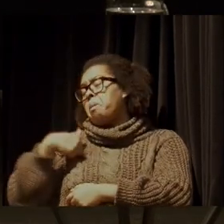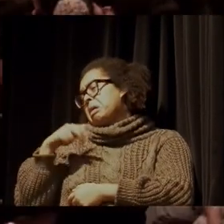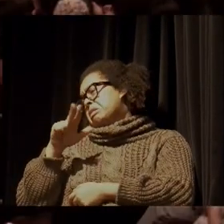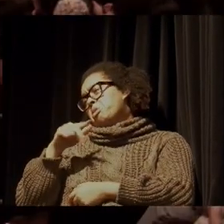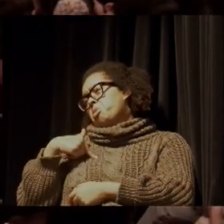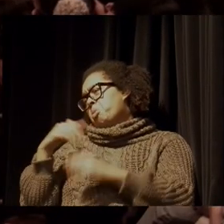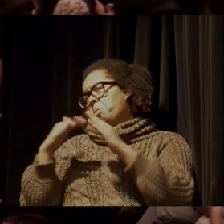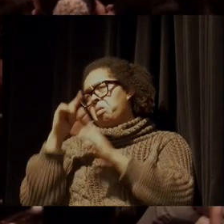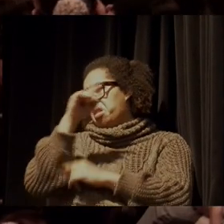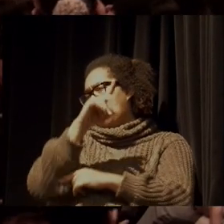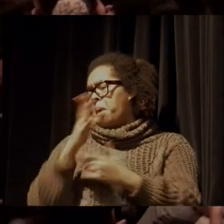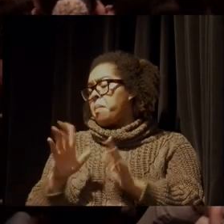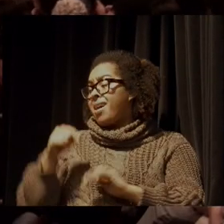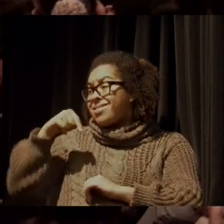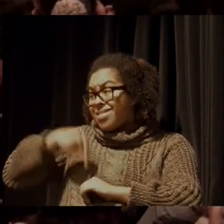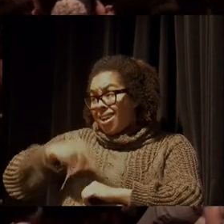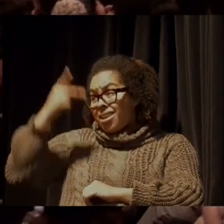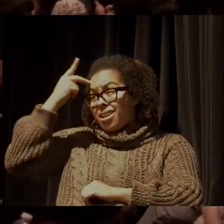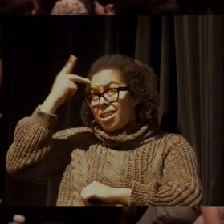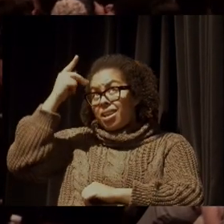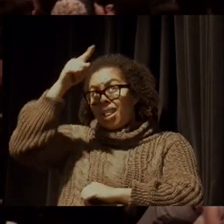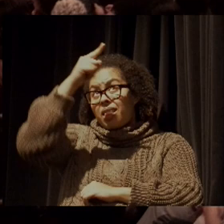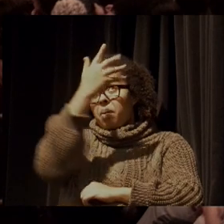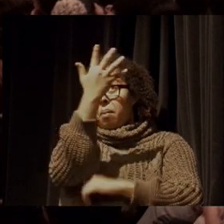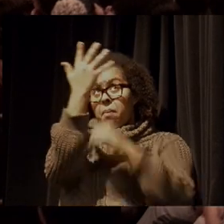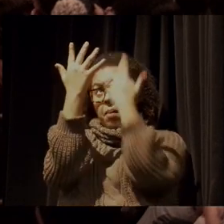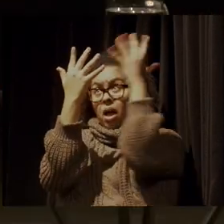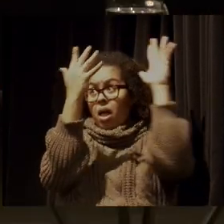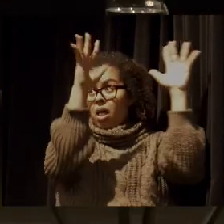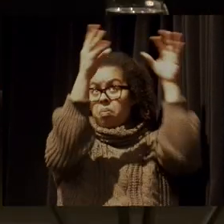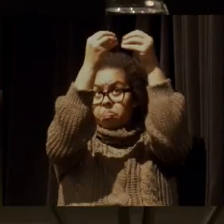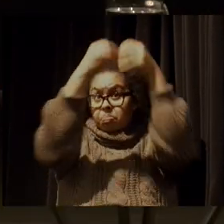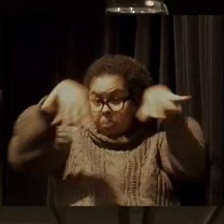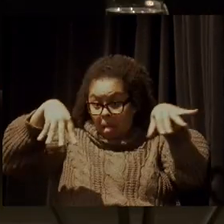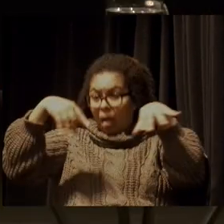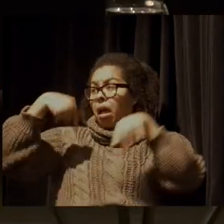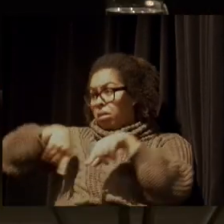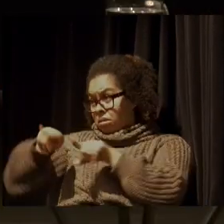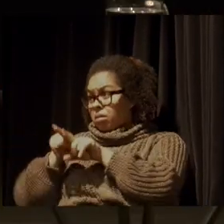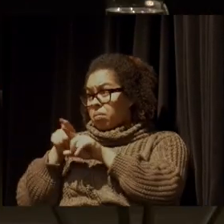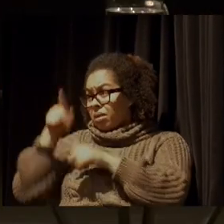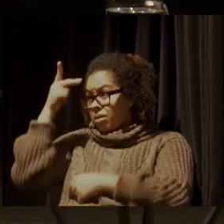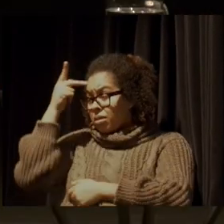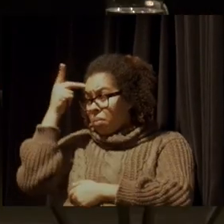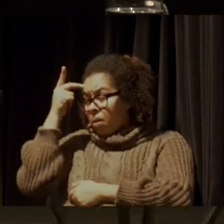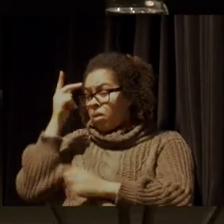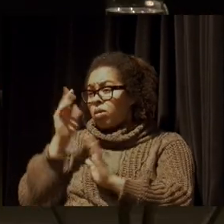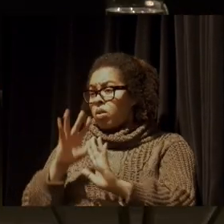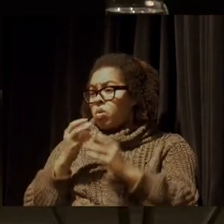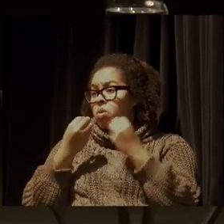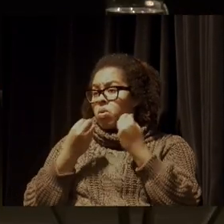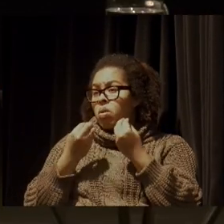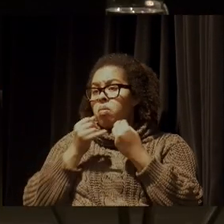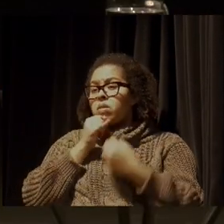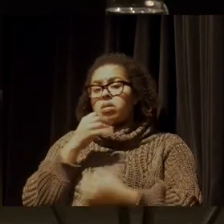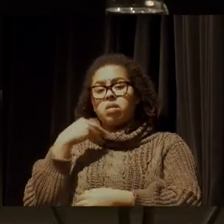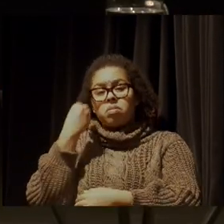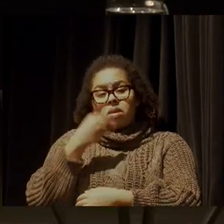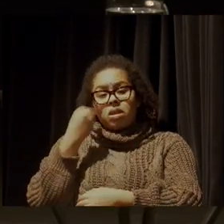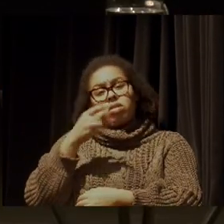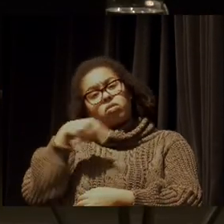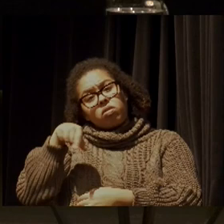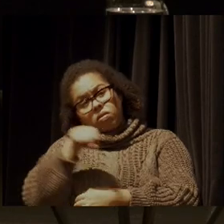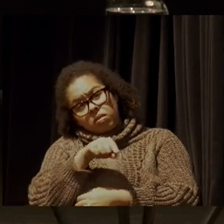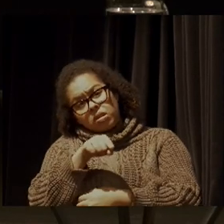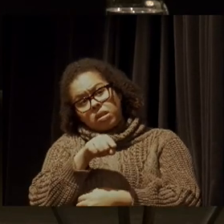mas a vida de quem mora aqui vai ser afetada também. Mata Atlântica mais ainda. Mas, enfim, o que na experiência de vocês